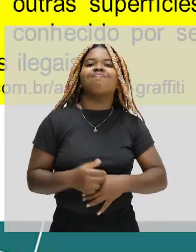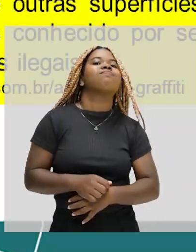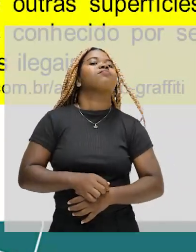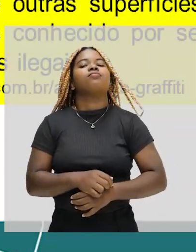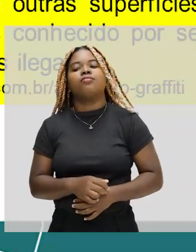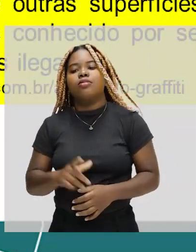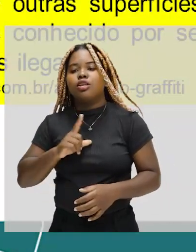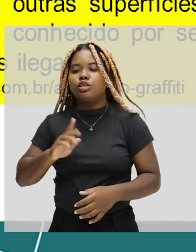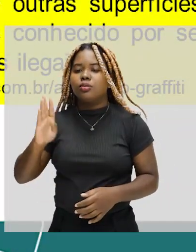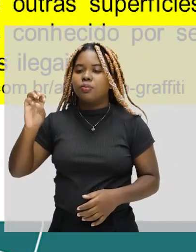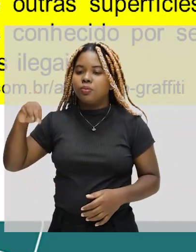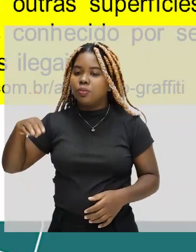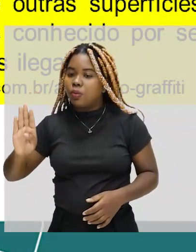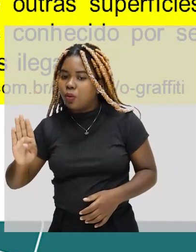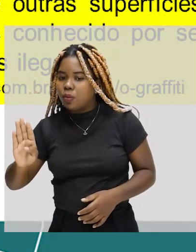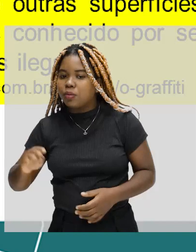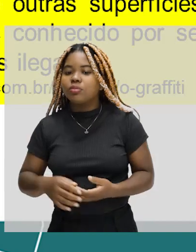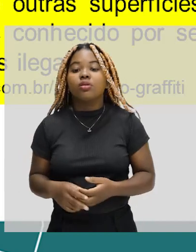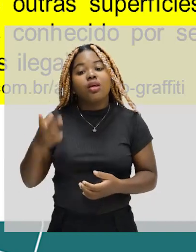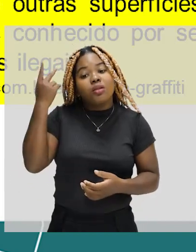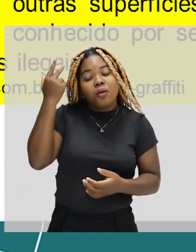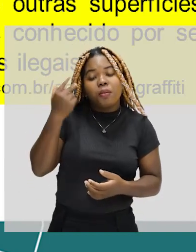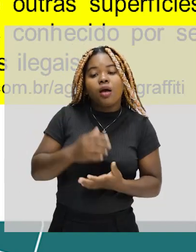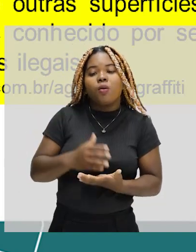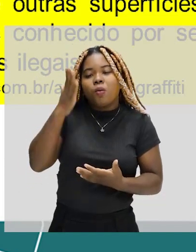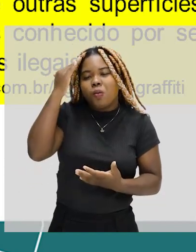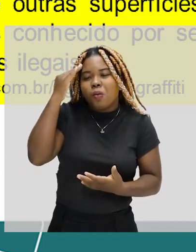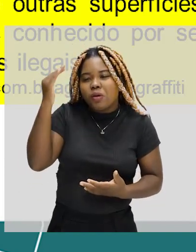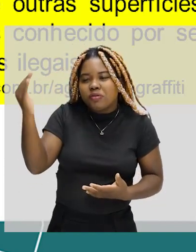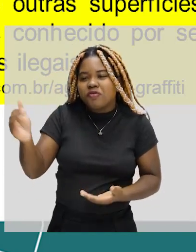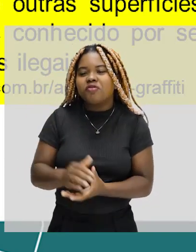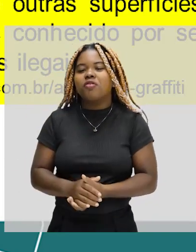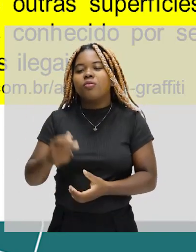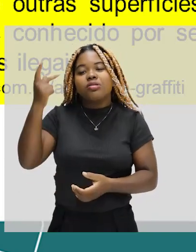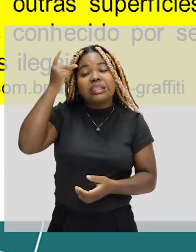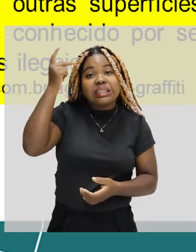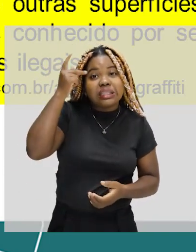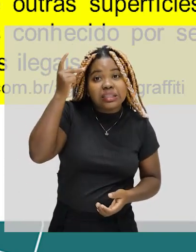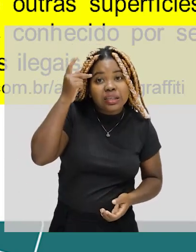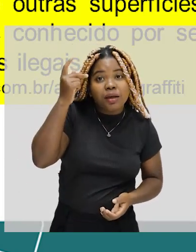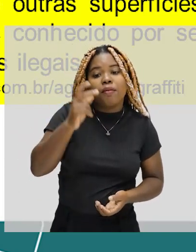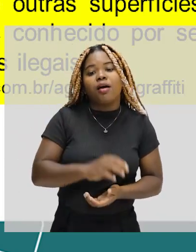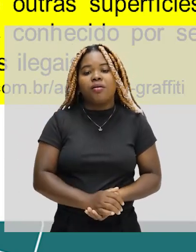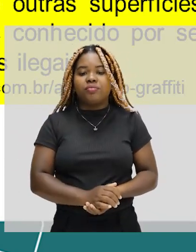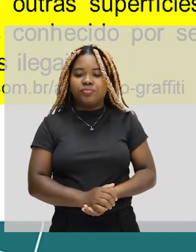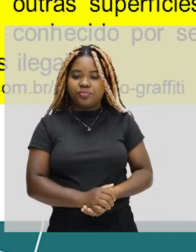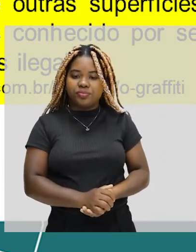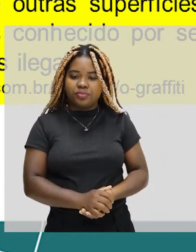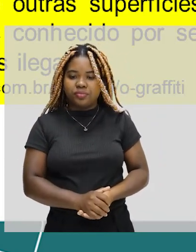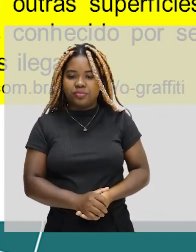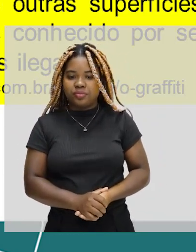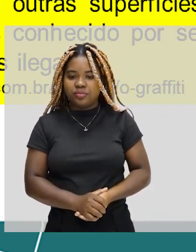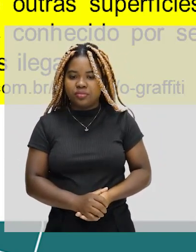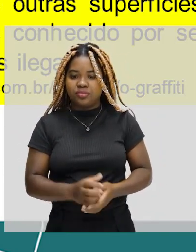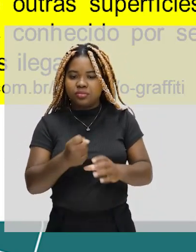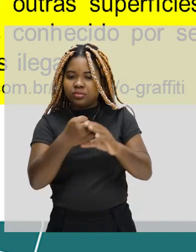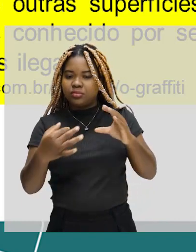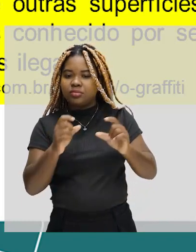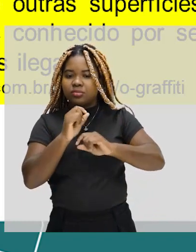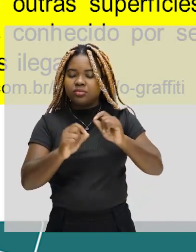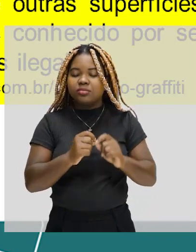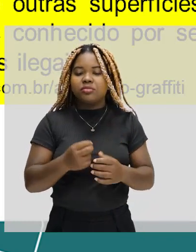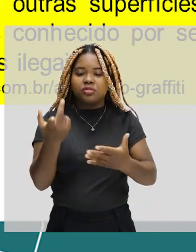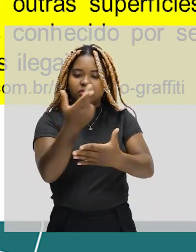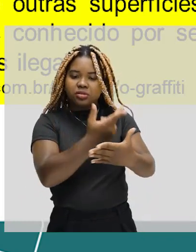Bombe, que é o mais comum em São Paulo, por exemplo, que uma das áreas brasileiras onde mais você tem expressões de grafite na rua. Ele é caracterizado por